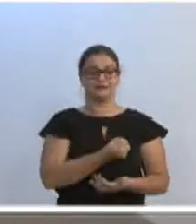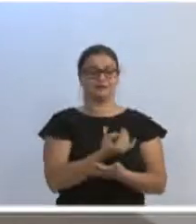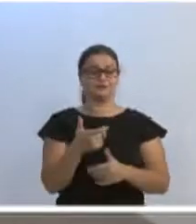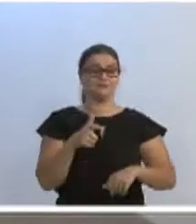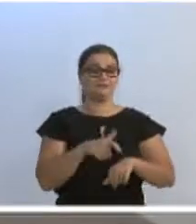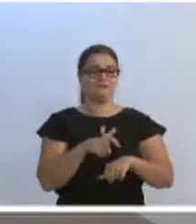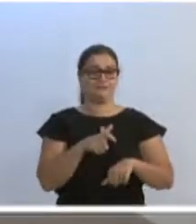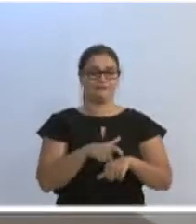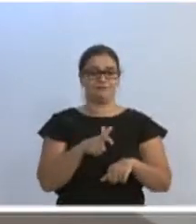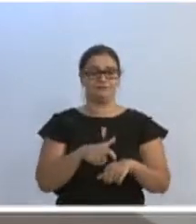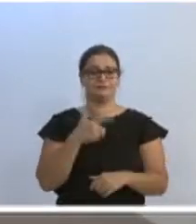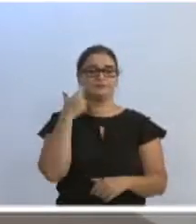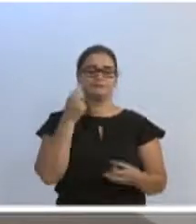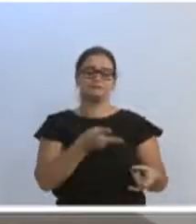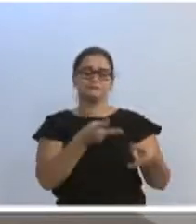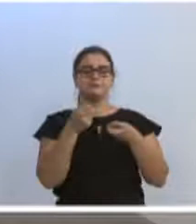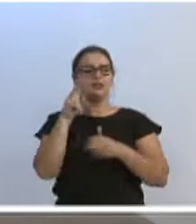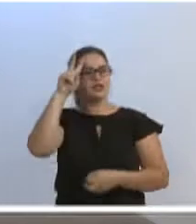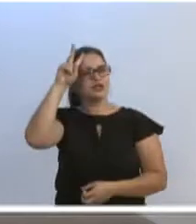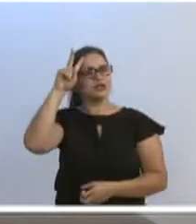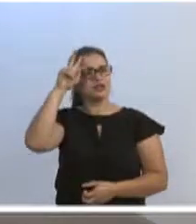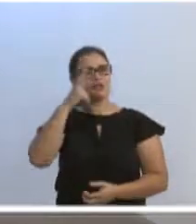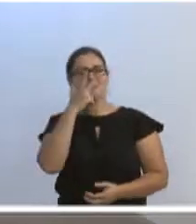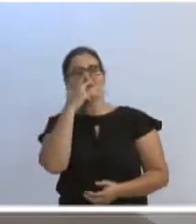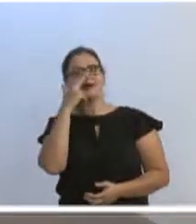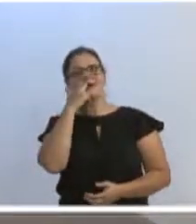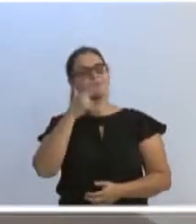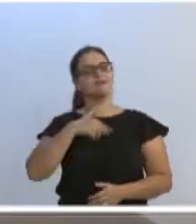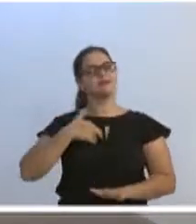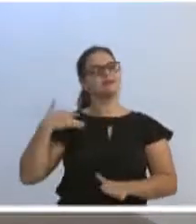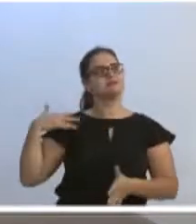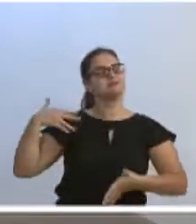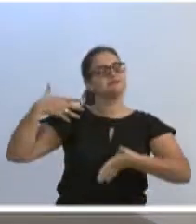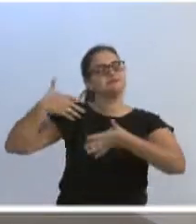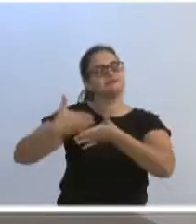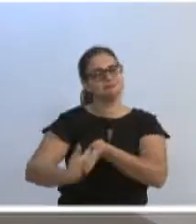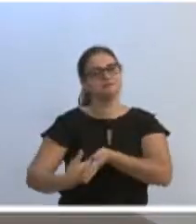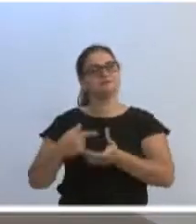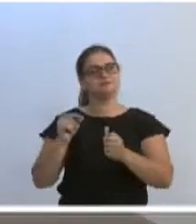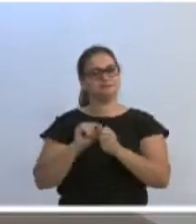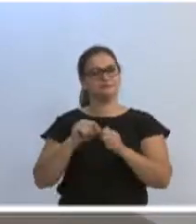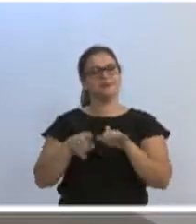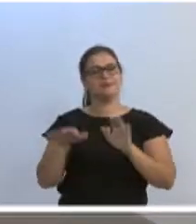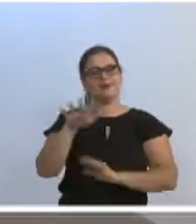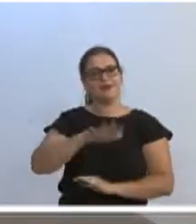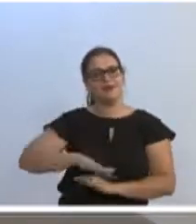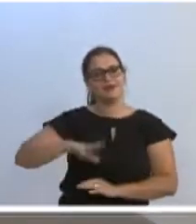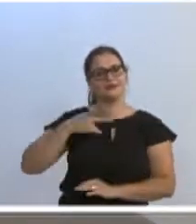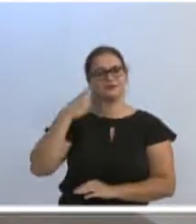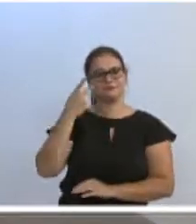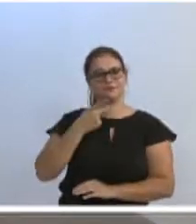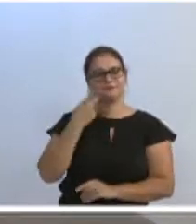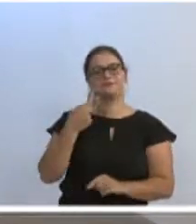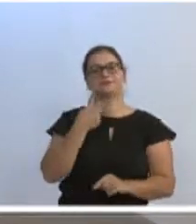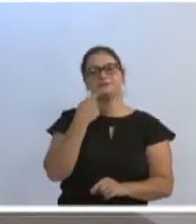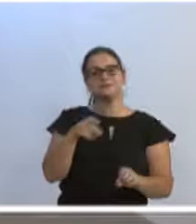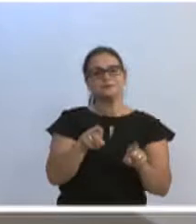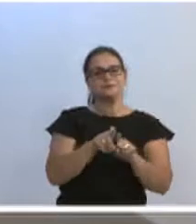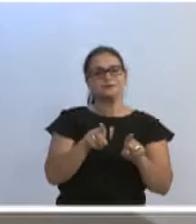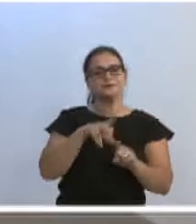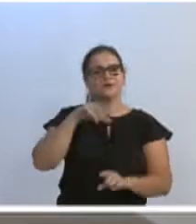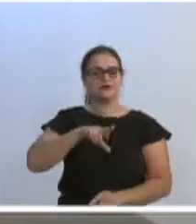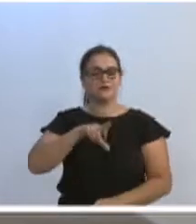vi um pouco de uma história similar em relação à trajetória que vem desenvolvendo também na política. Dizer, sobretudo, que é uma